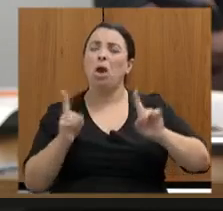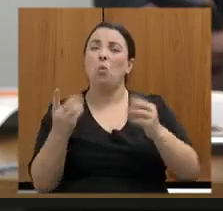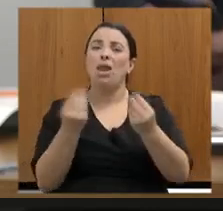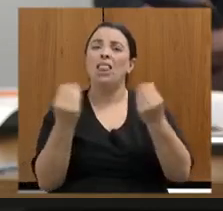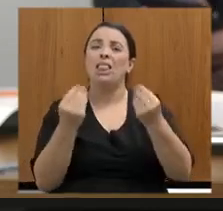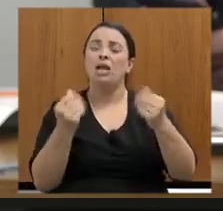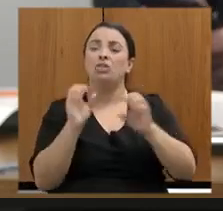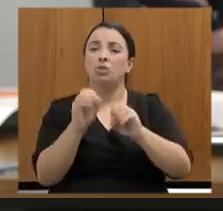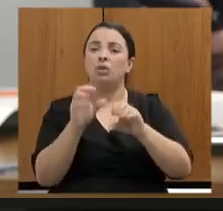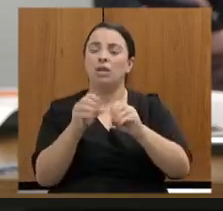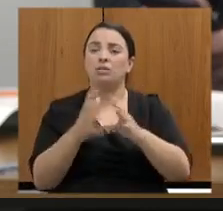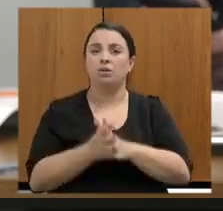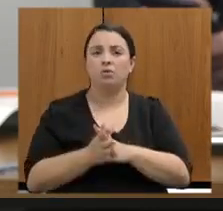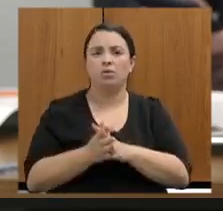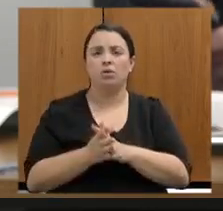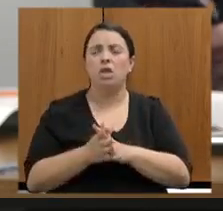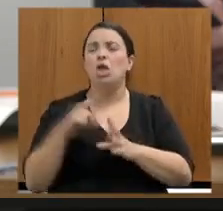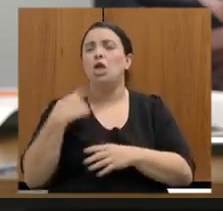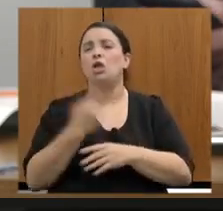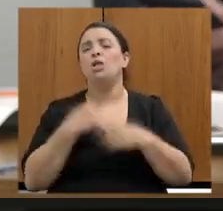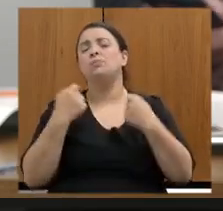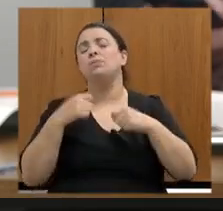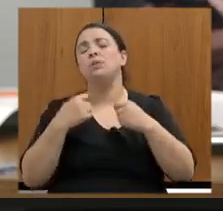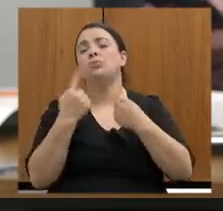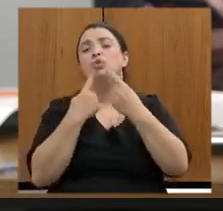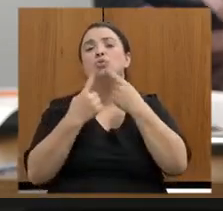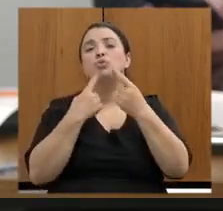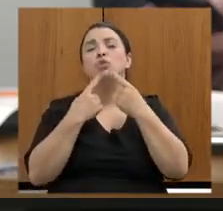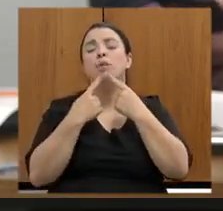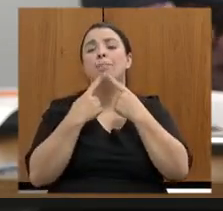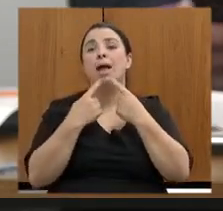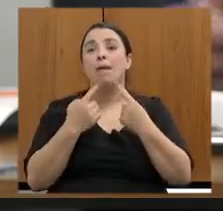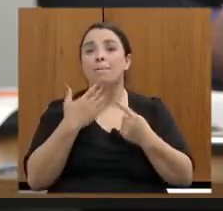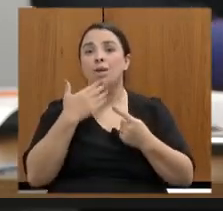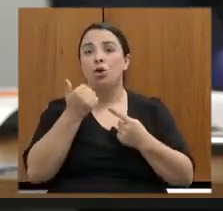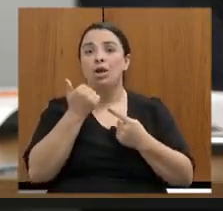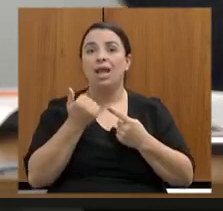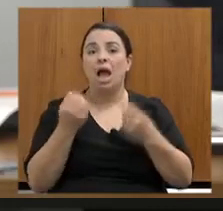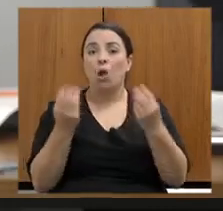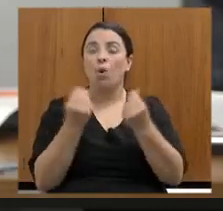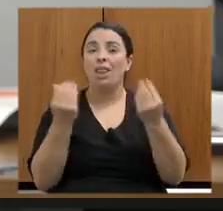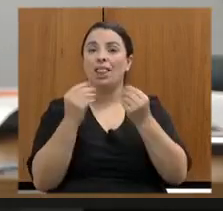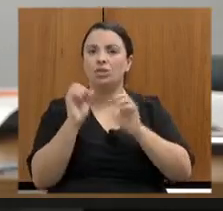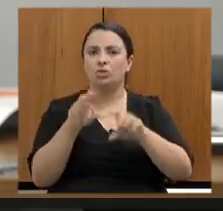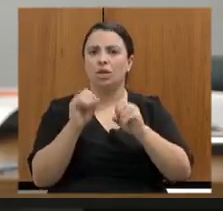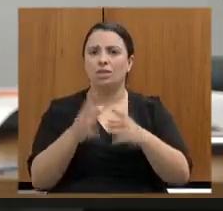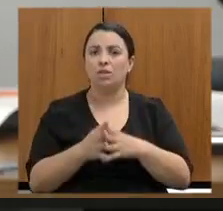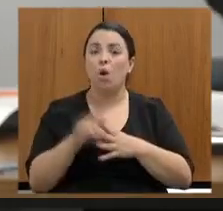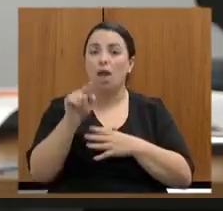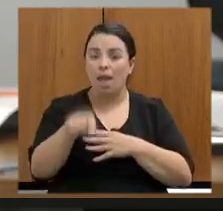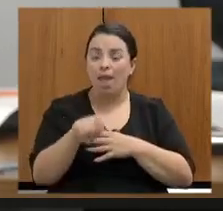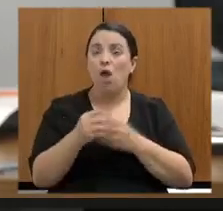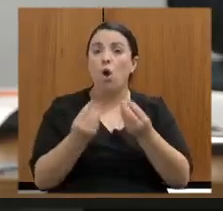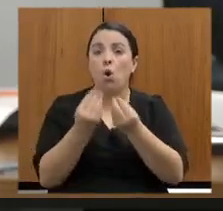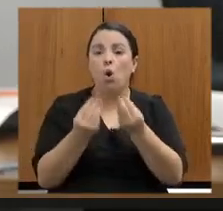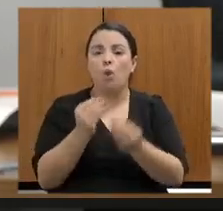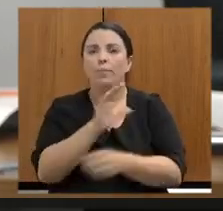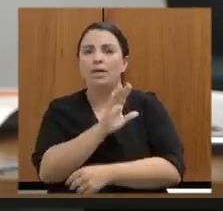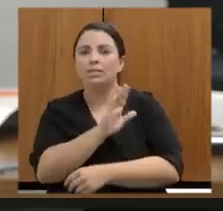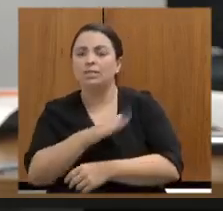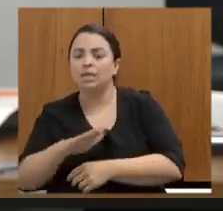melhorar a qualidade da educação? O desempenho dos alunos. A gente precisa discutir quantas nossas crianças estão aprendendo português,